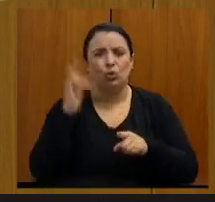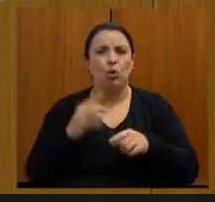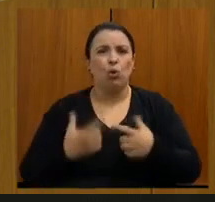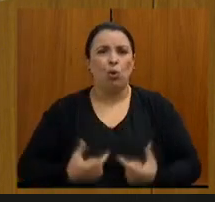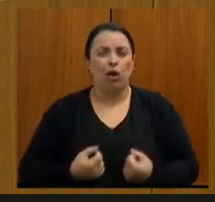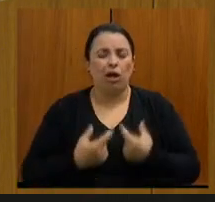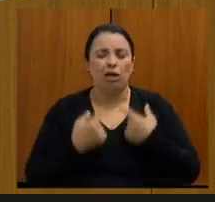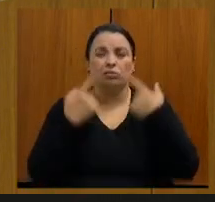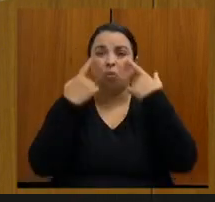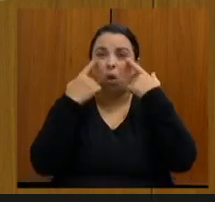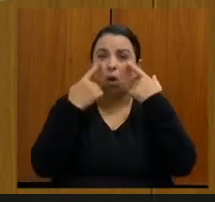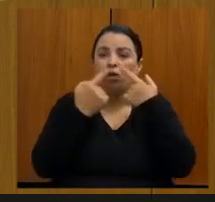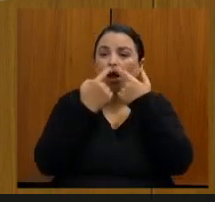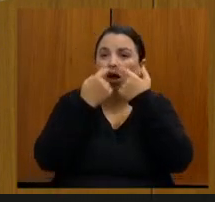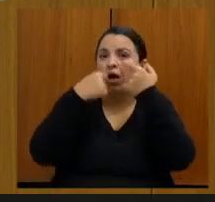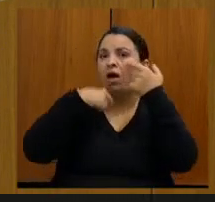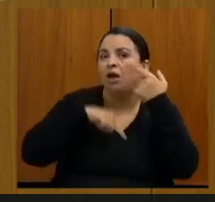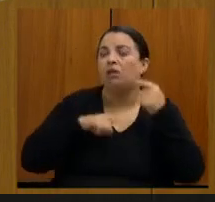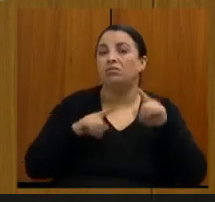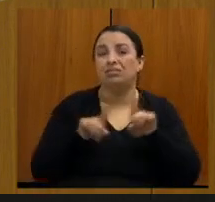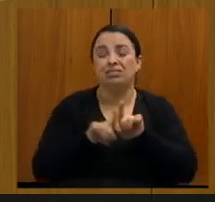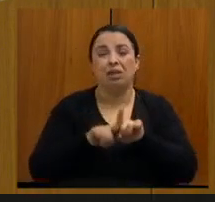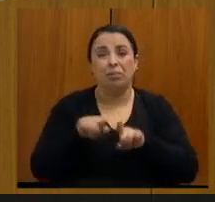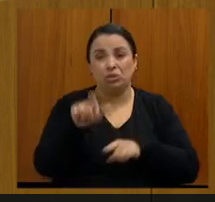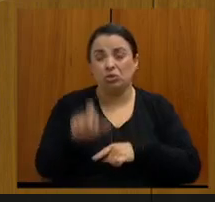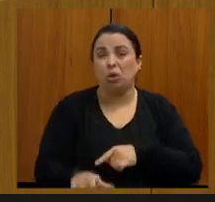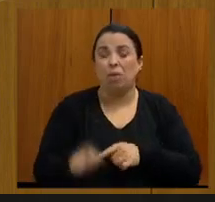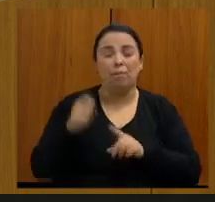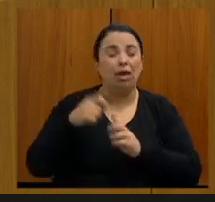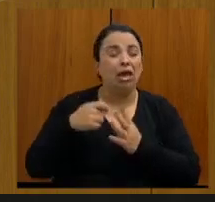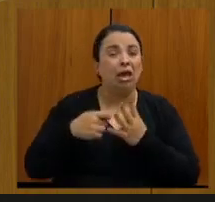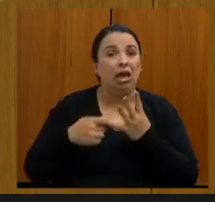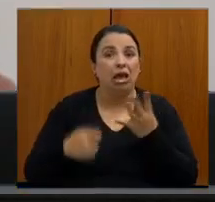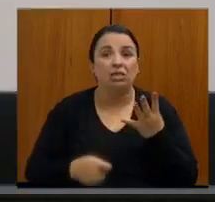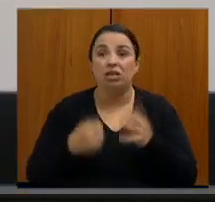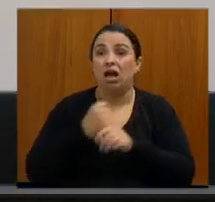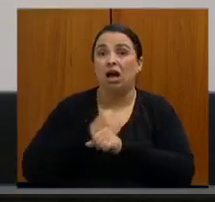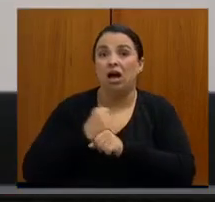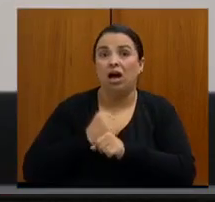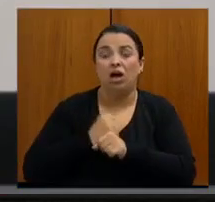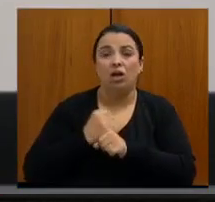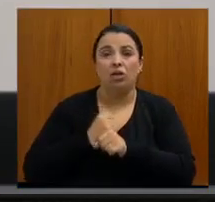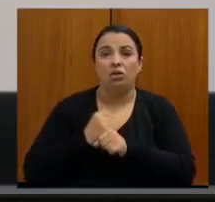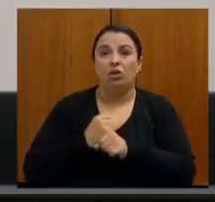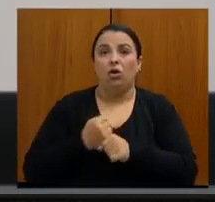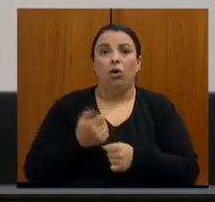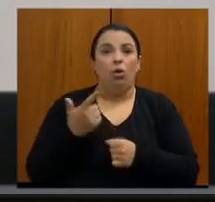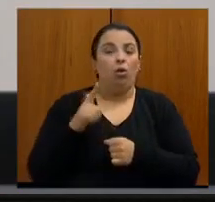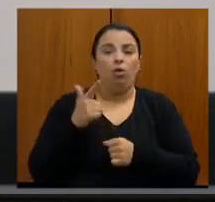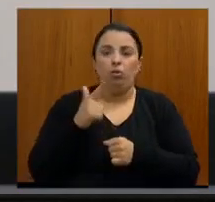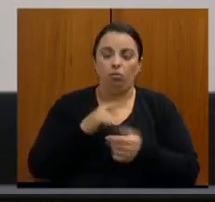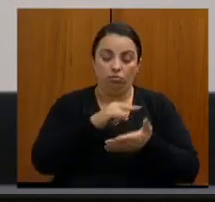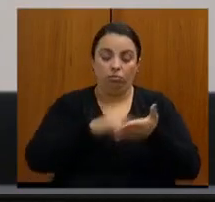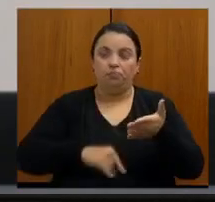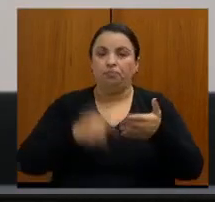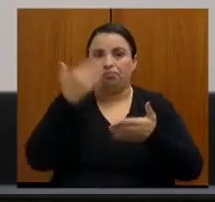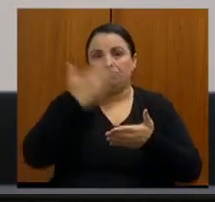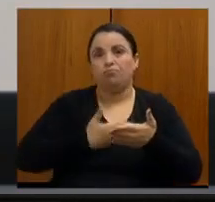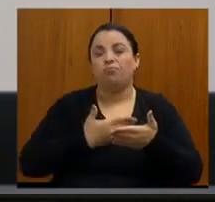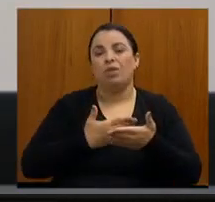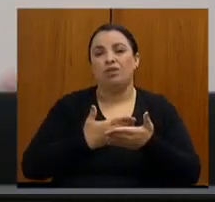de laringe, o paciente passa meses e meses, chegando até anos, sem o diagnóstico definitivo.